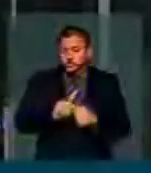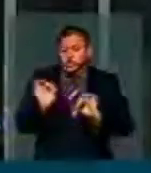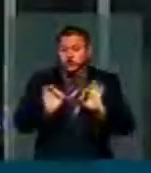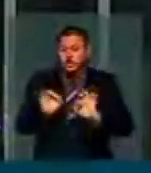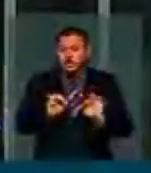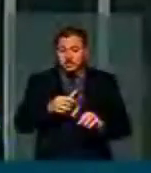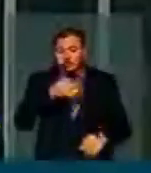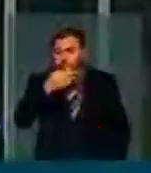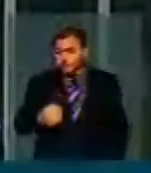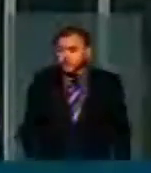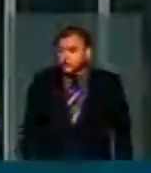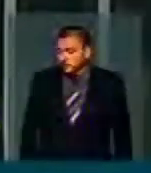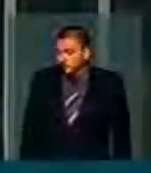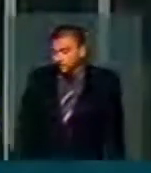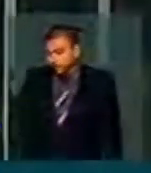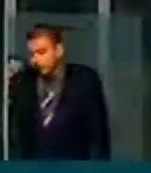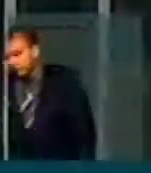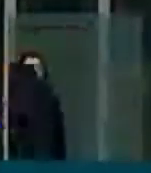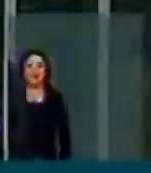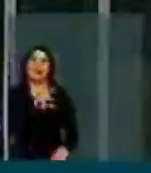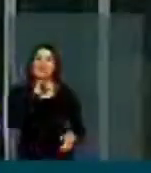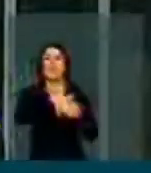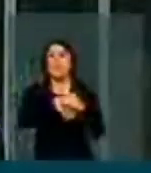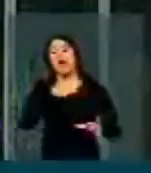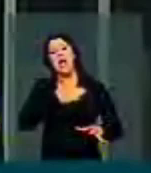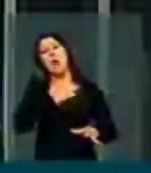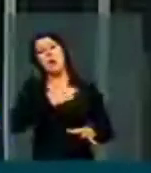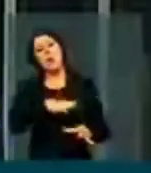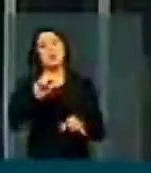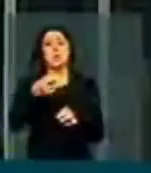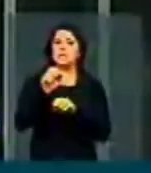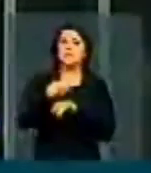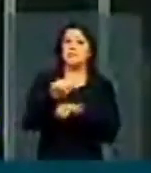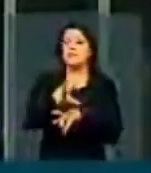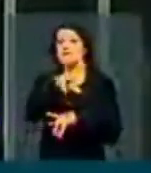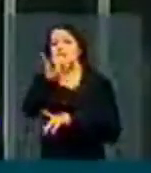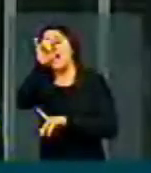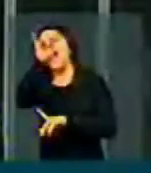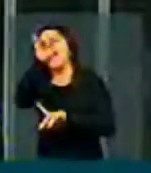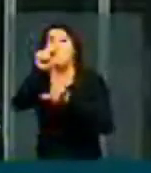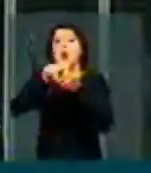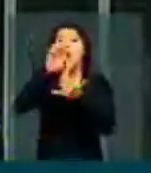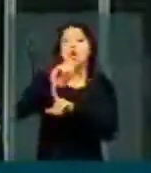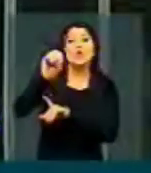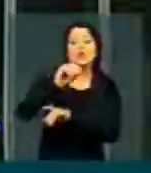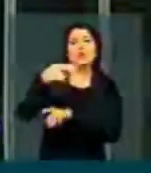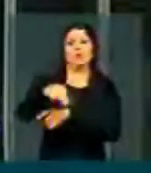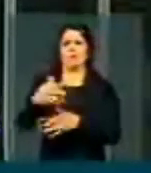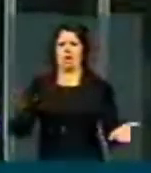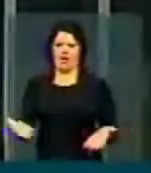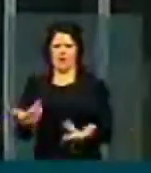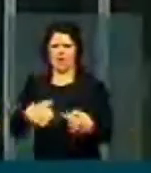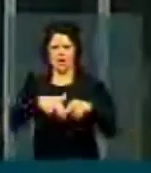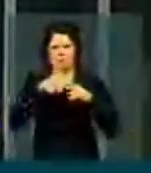expectativa que vai votar em agosto, vai votar em setembro, vai votar em outubro, vai votar em novembro. E agora?